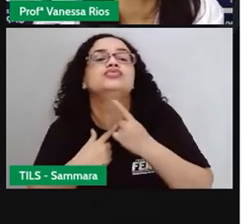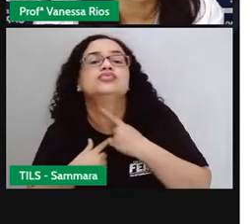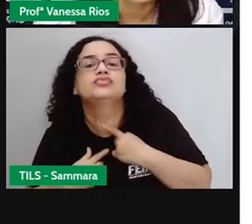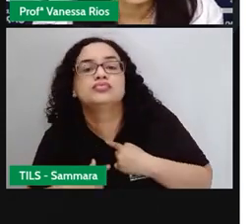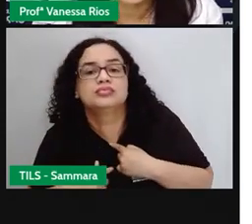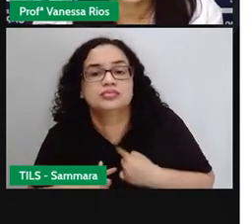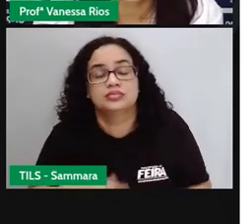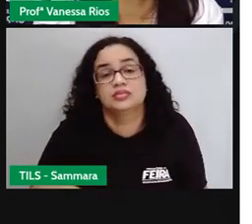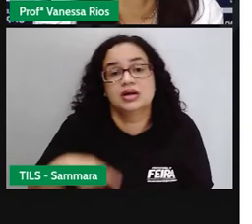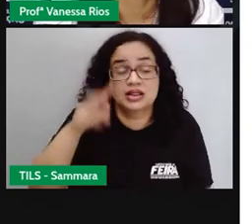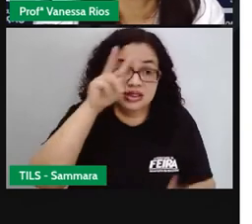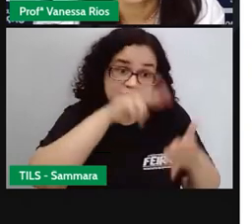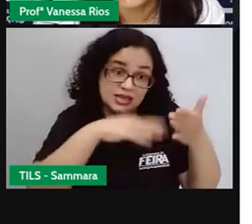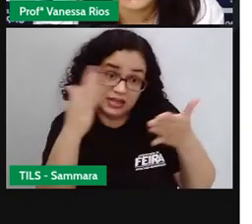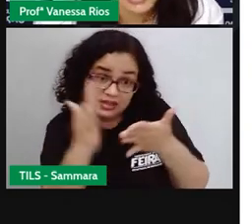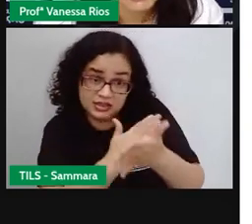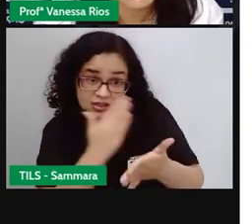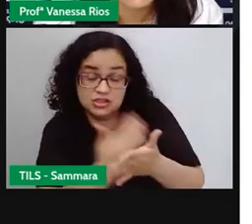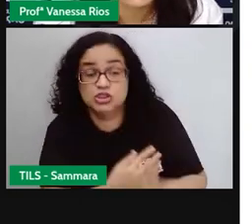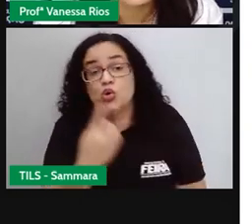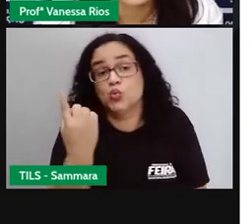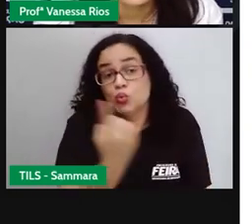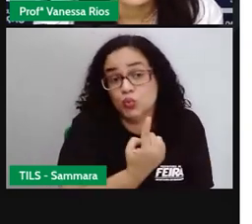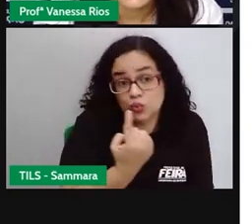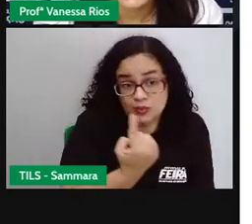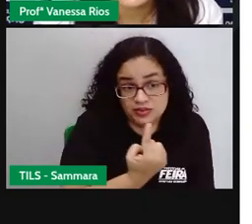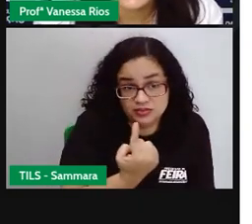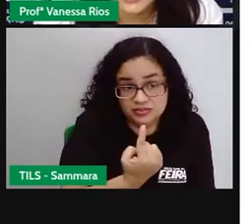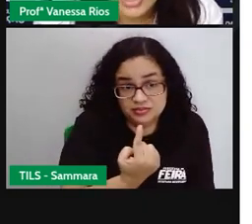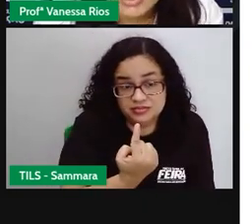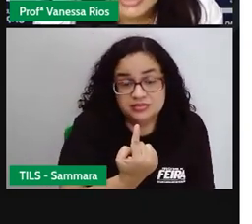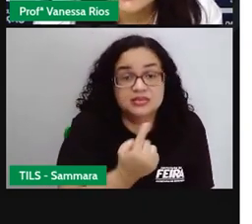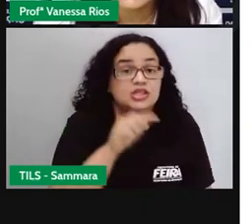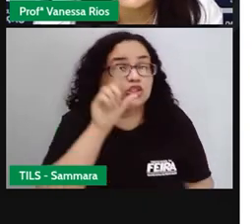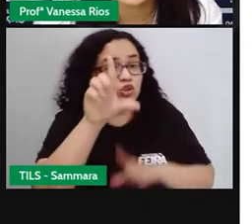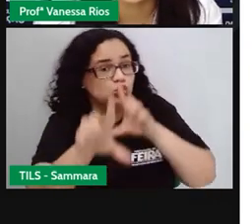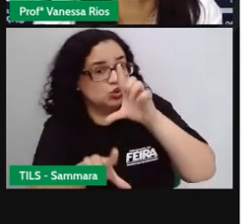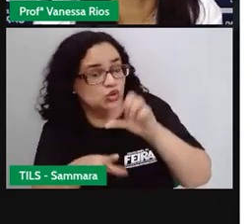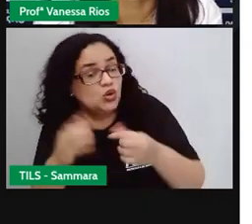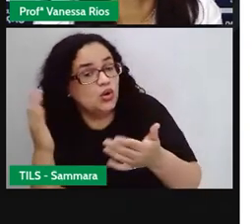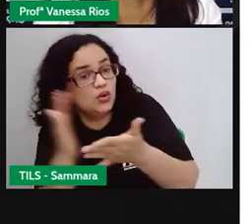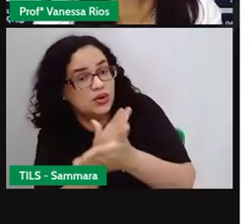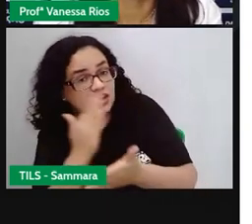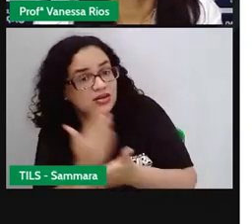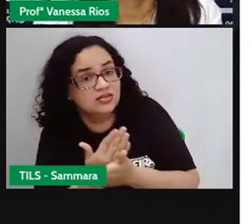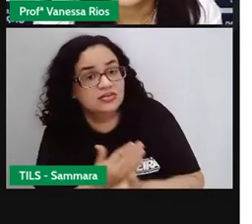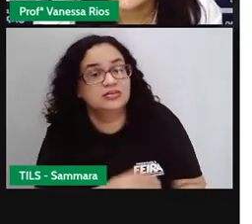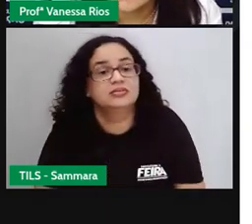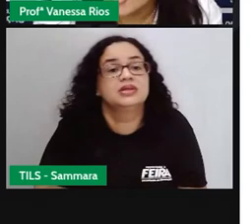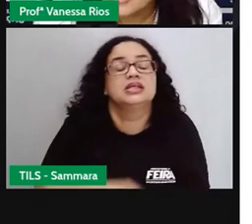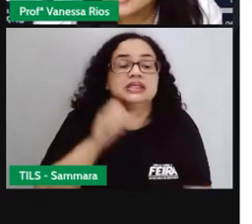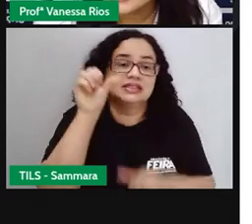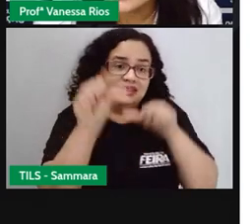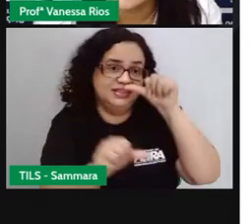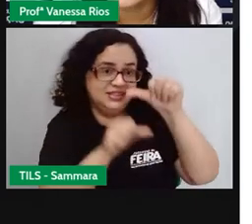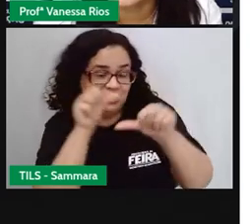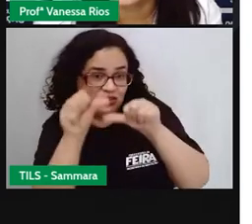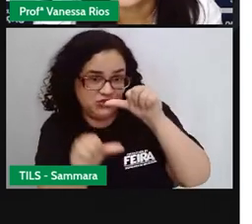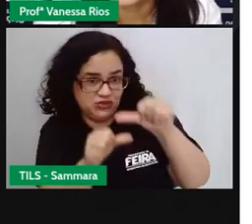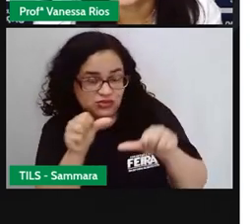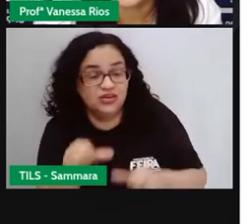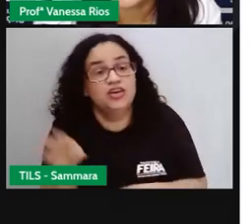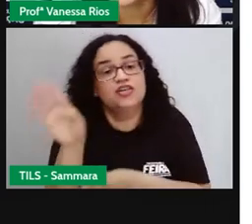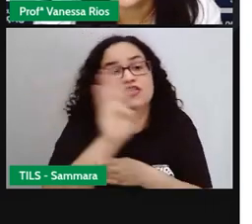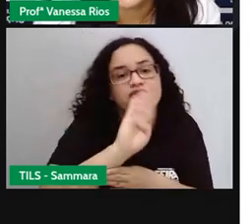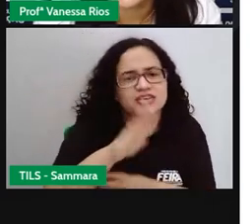além aí de ler um livro uma única vez. E aí, escolhe um livro da sua preferência, transforma esse livro num